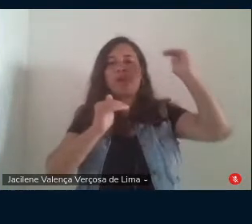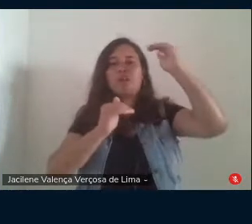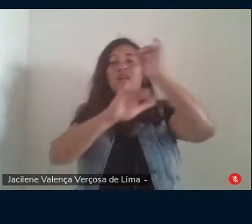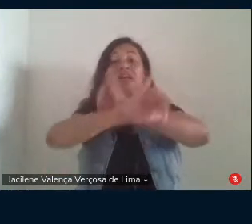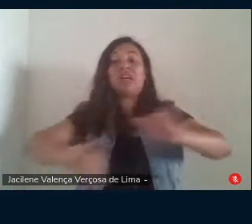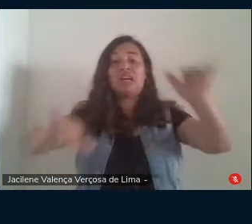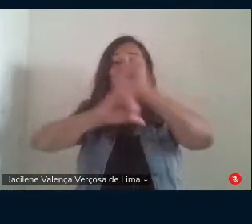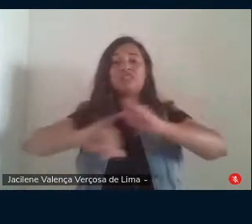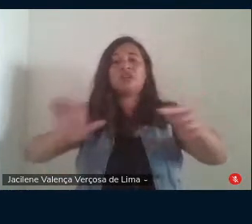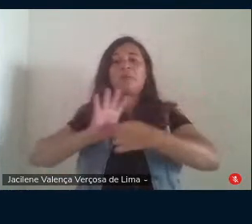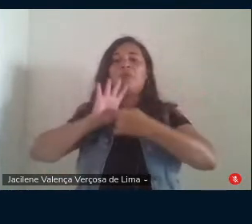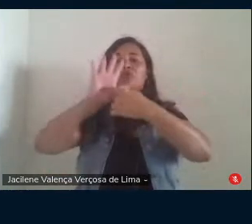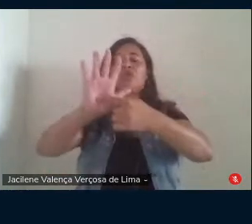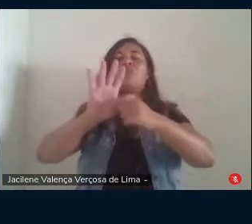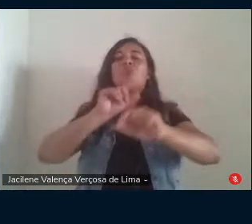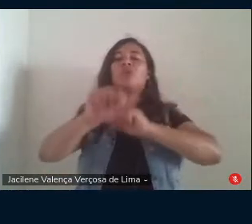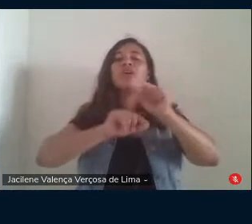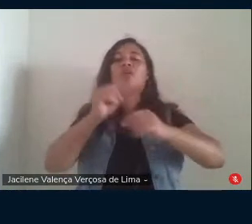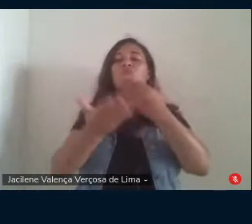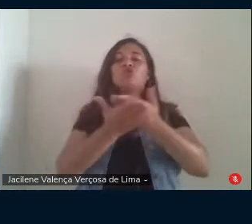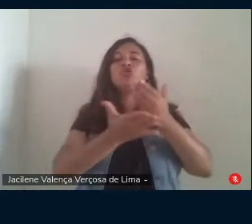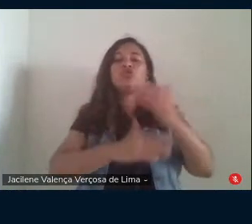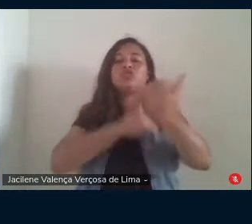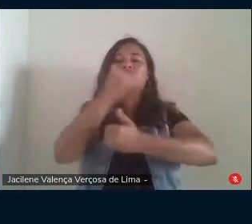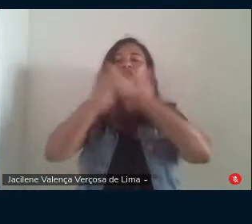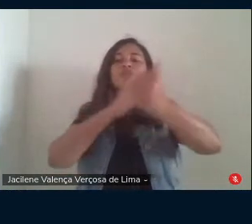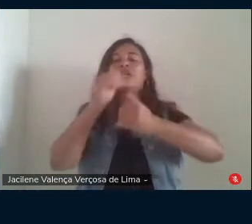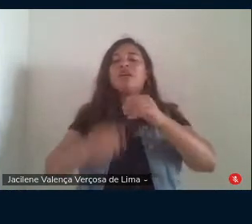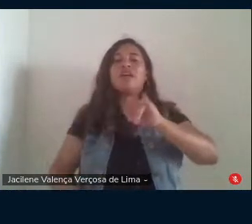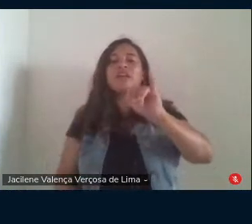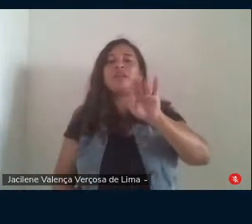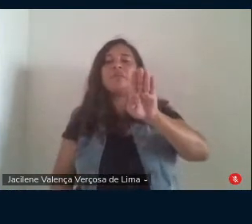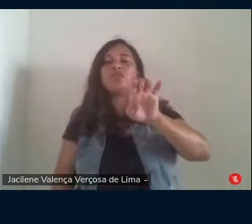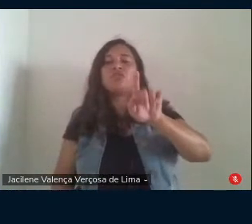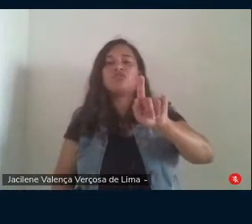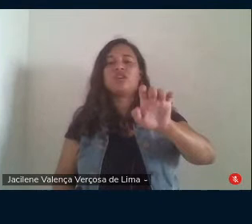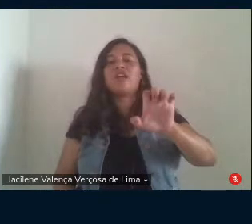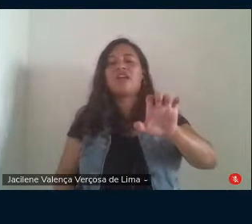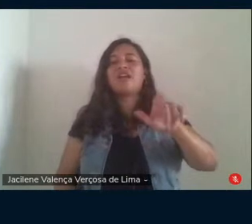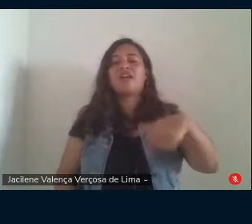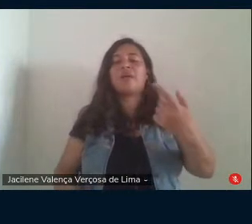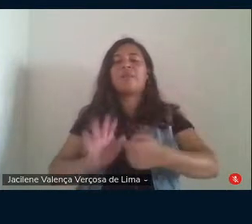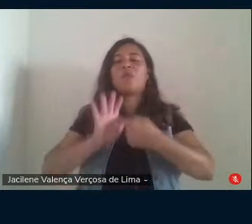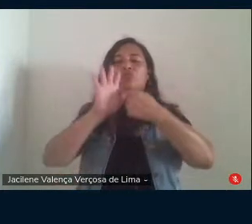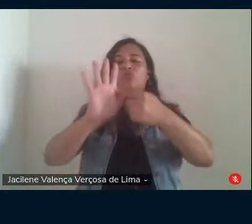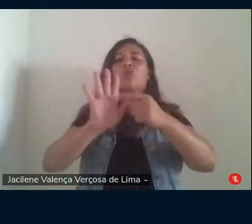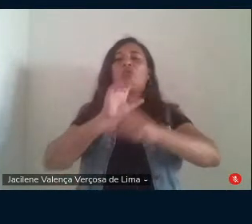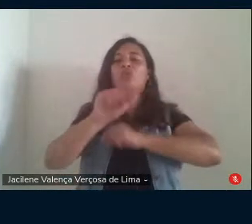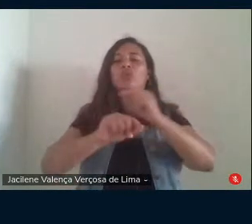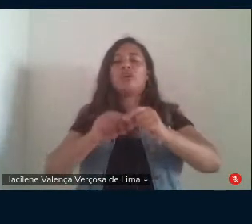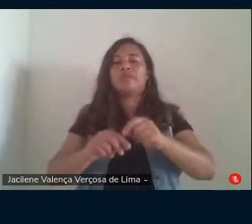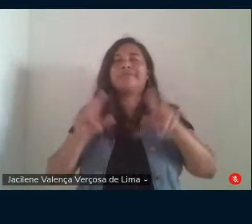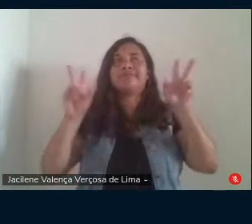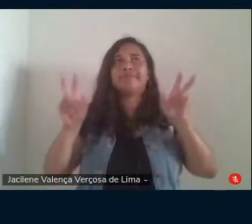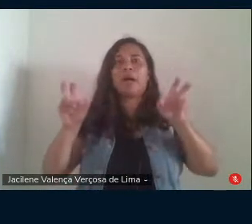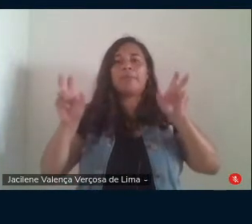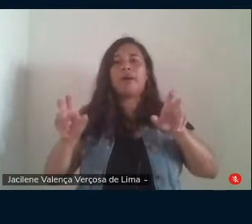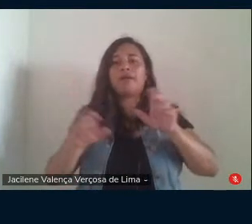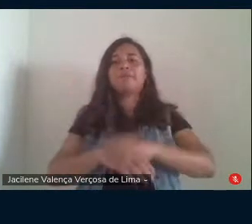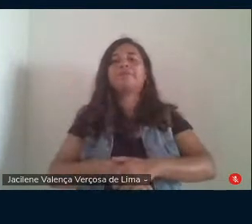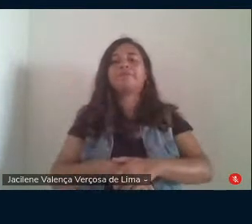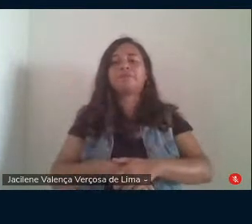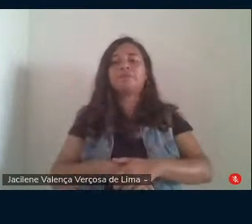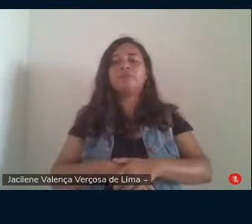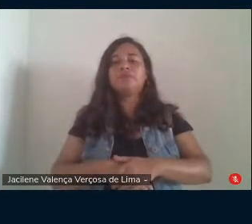os resultados do estudo desenvolvido pelo IBGE que havia revelado entre aspas entre